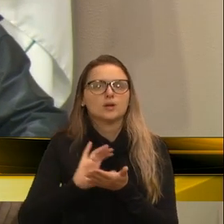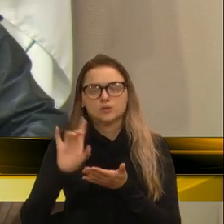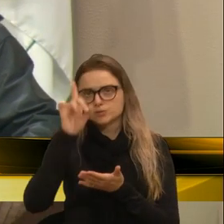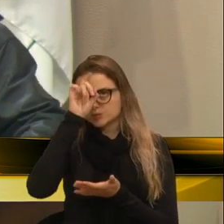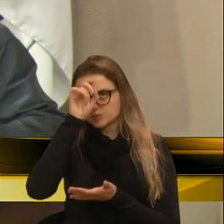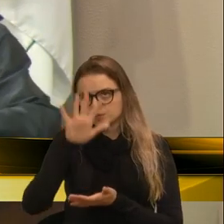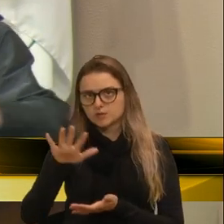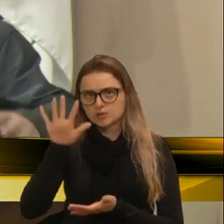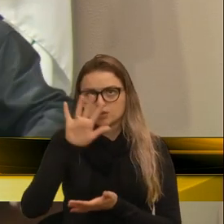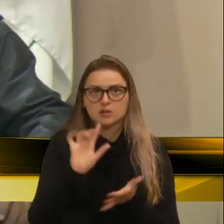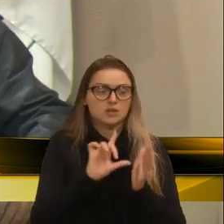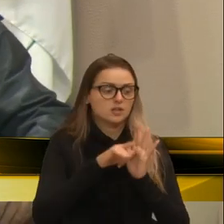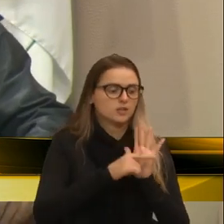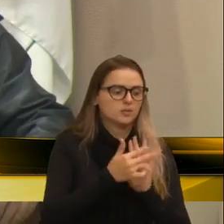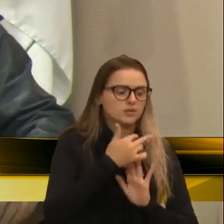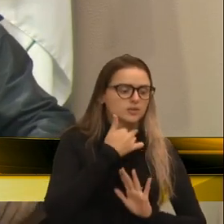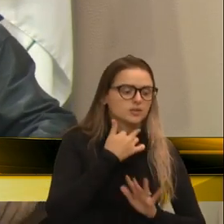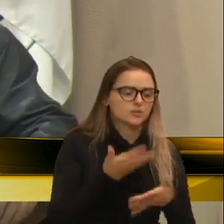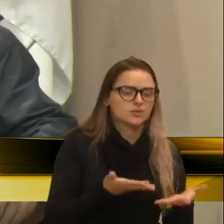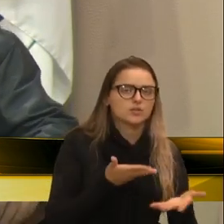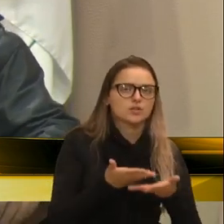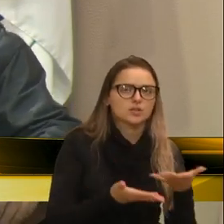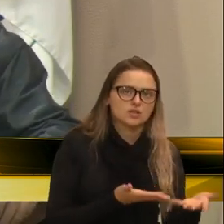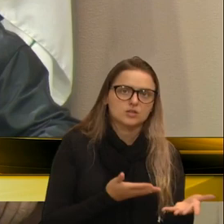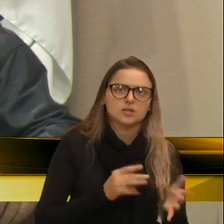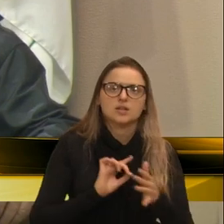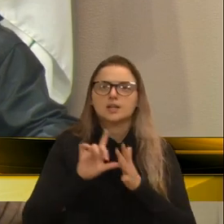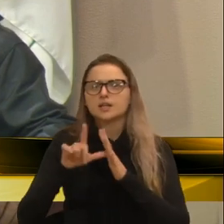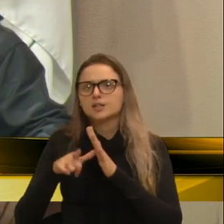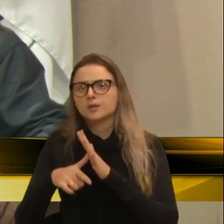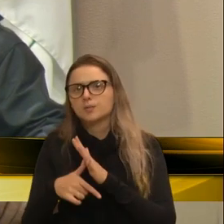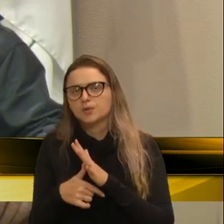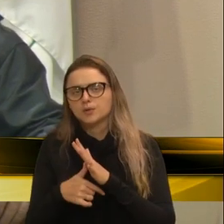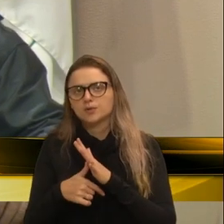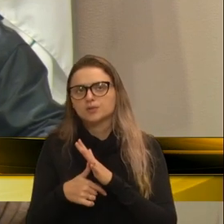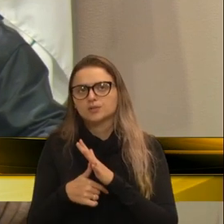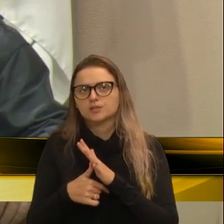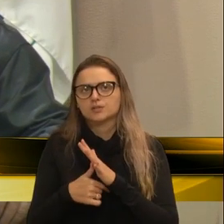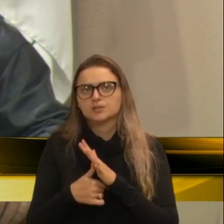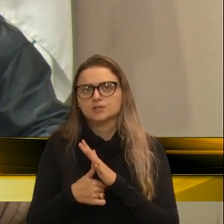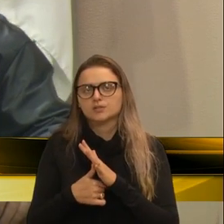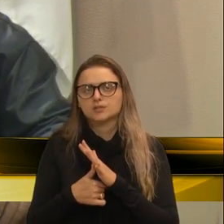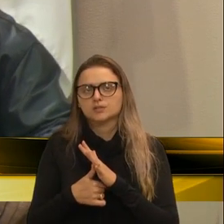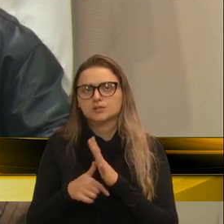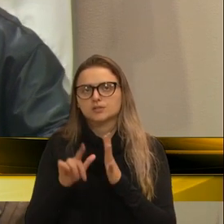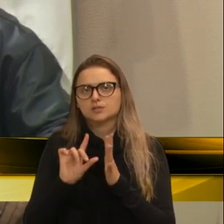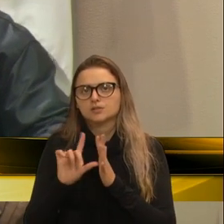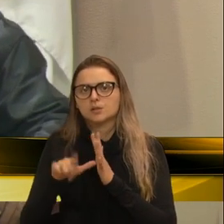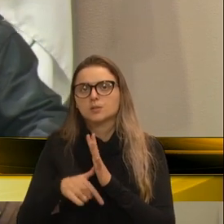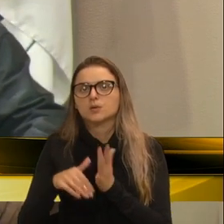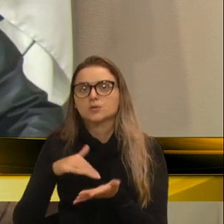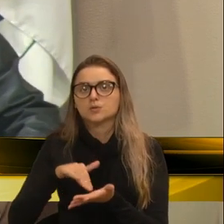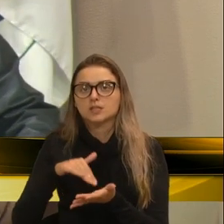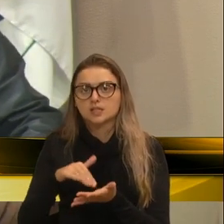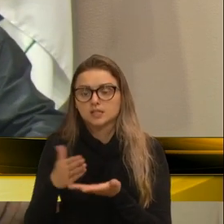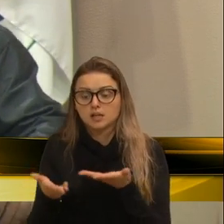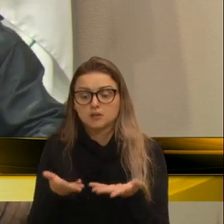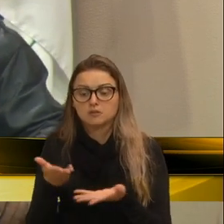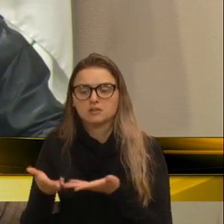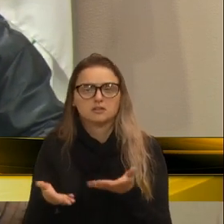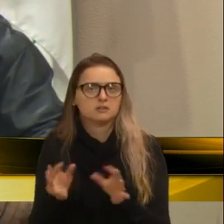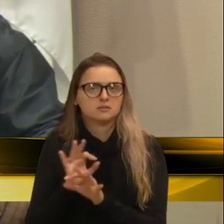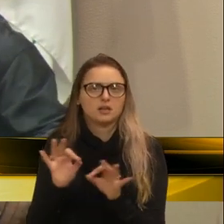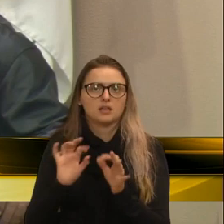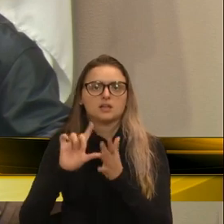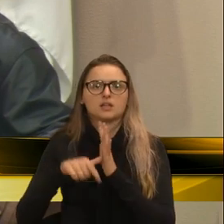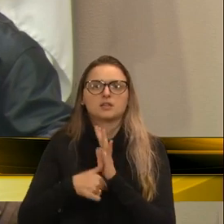Depois que não podia atender, depois passou para o secretário que atendia. Dali